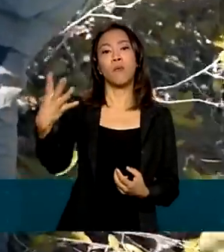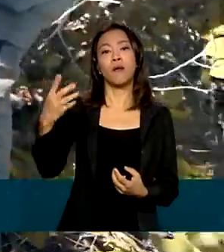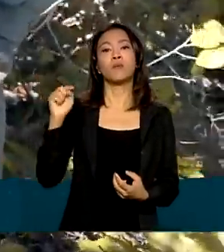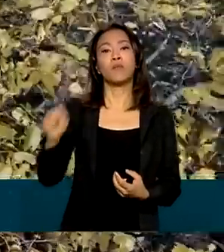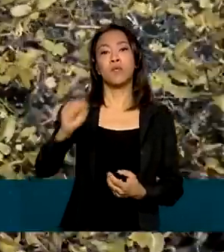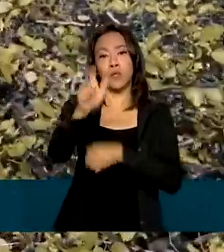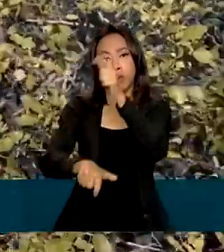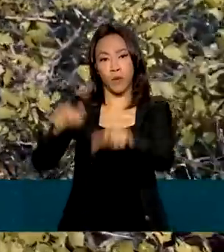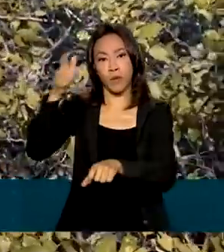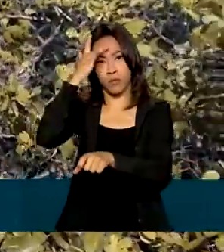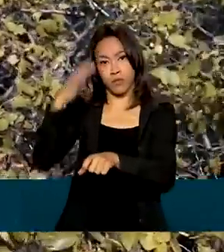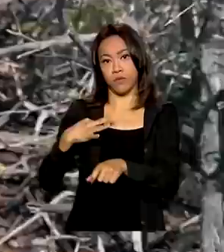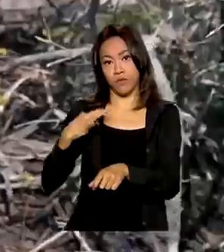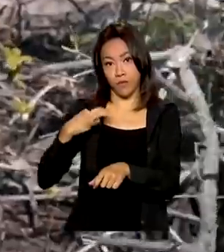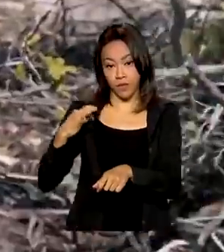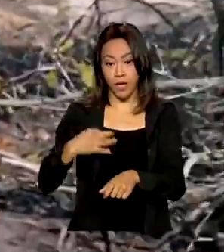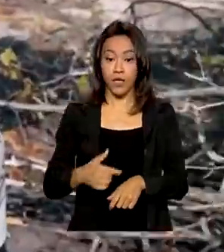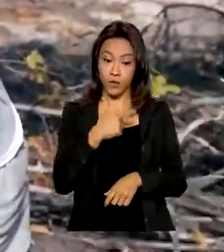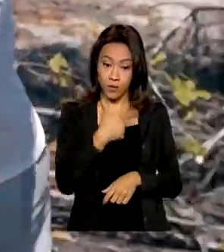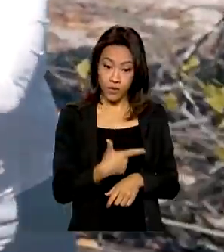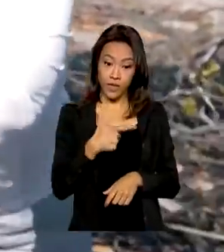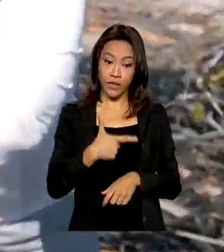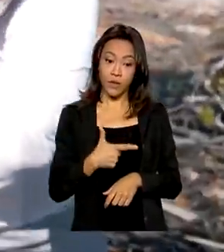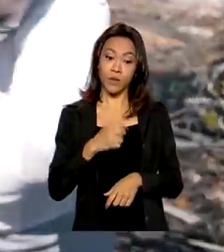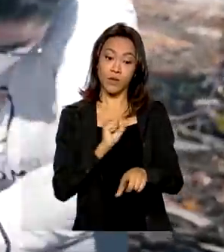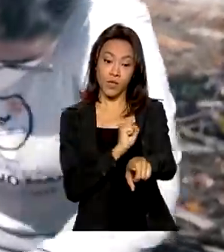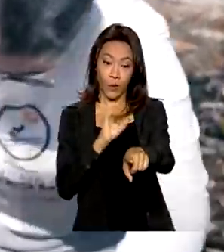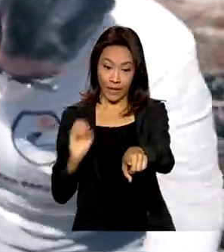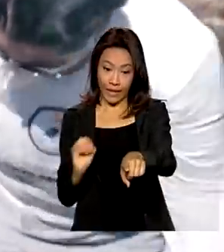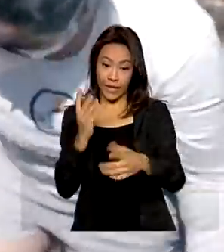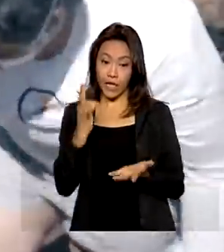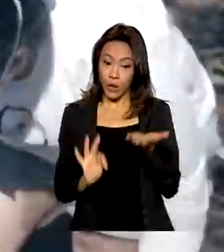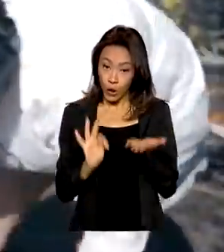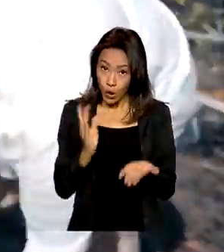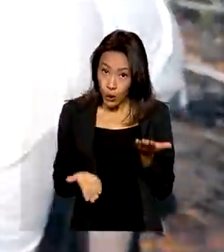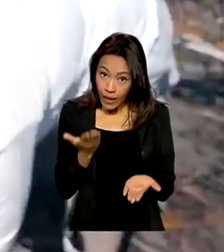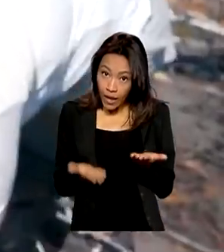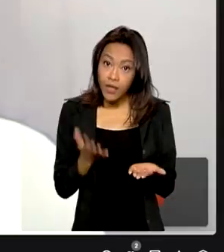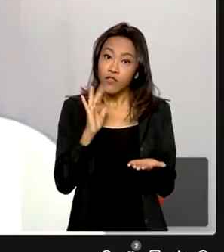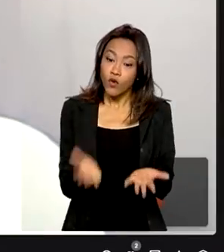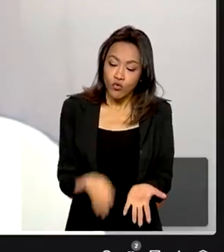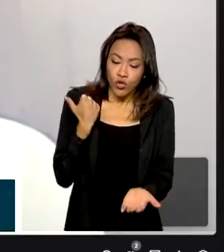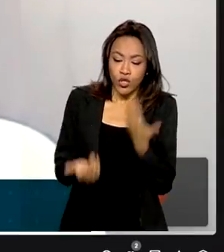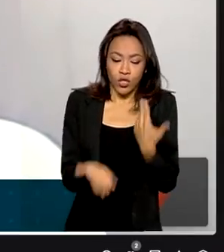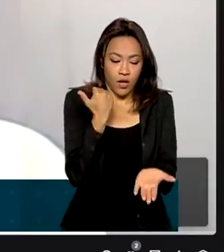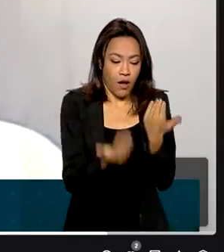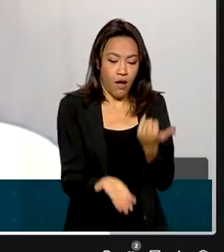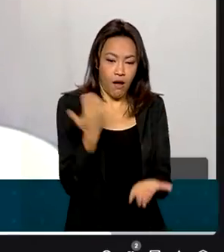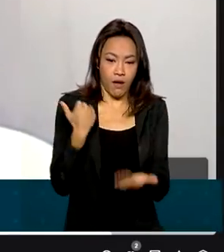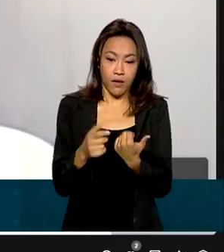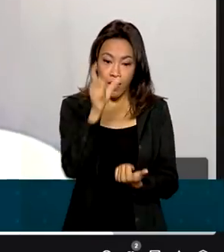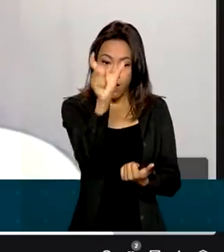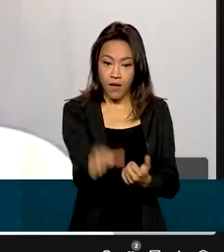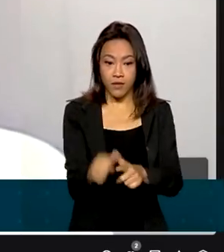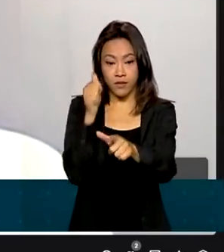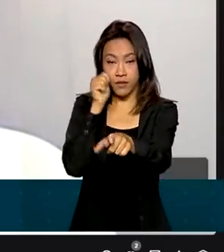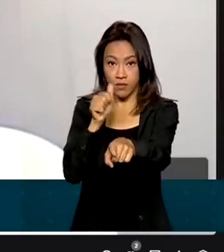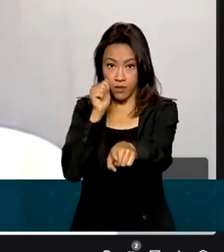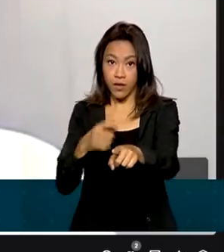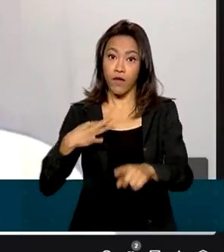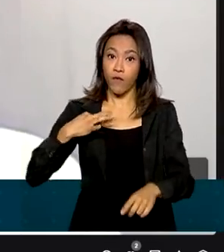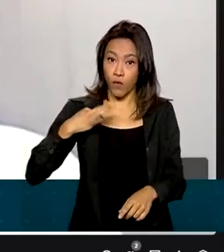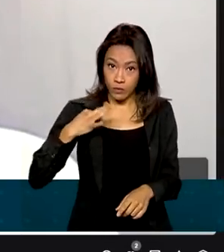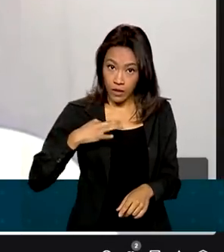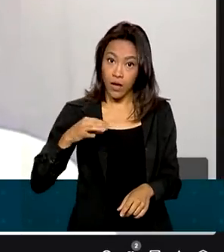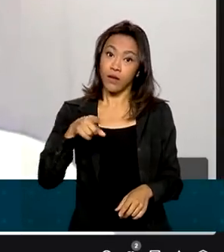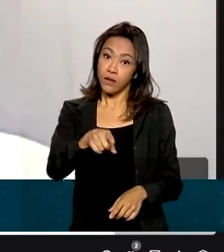Cerca de 280 toneladas de lixo retiradas de nossas praias e rios. Edilaine, que é voluntária do Projeto de Combate